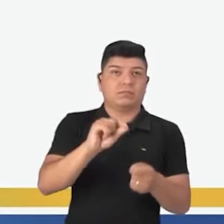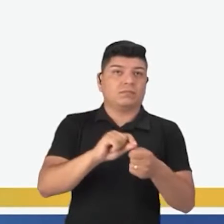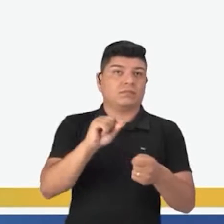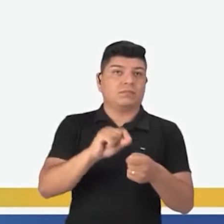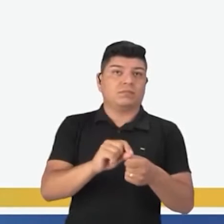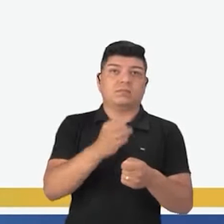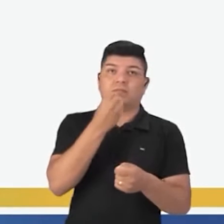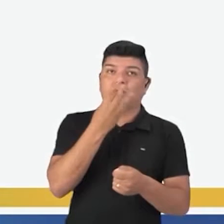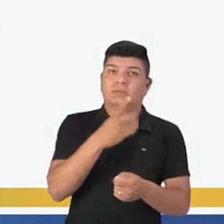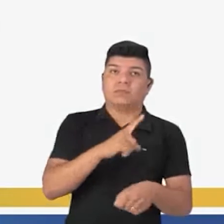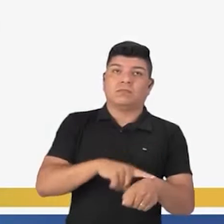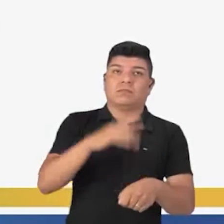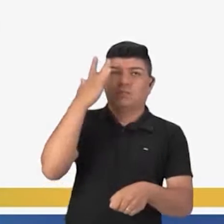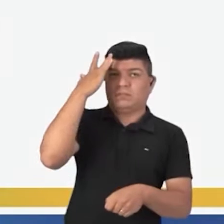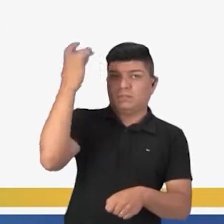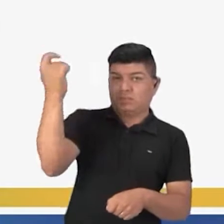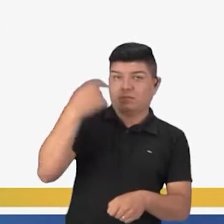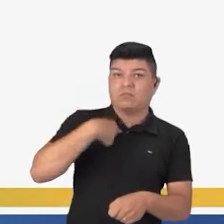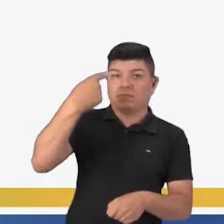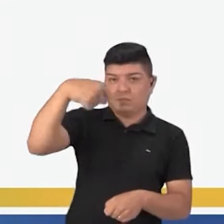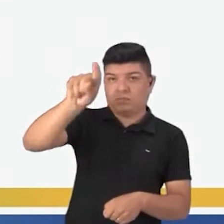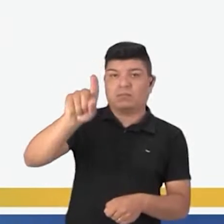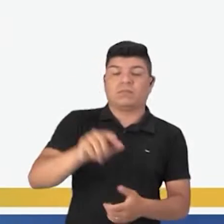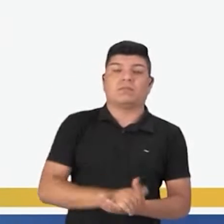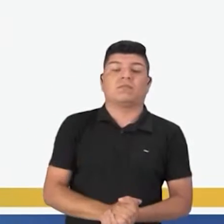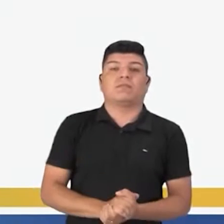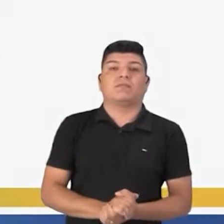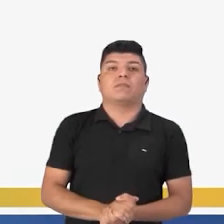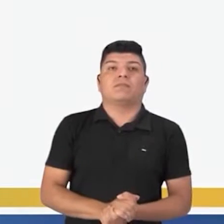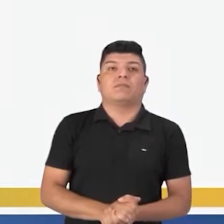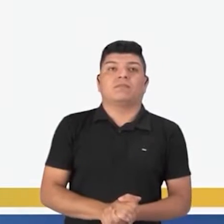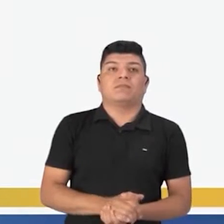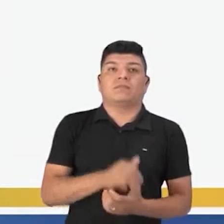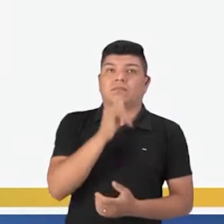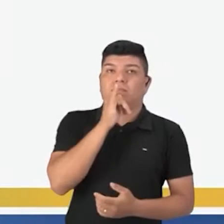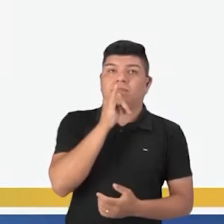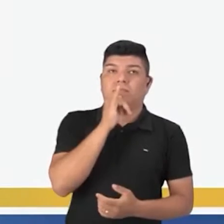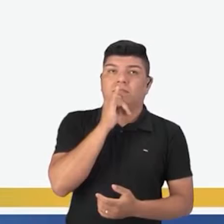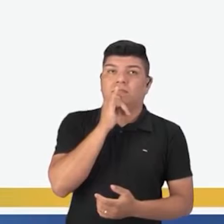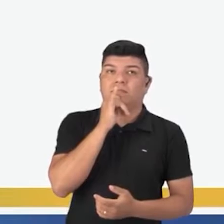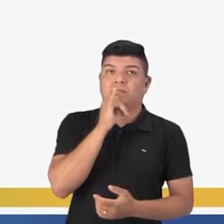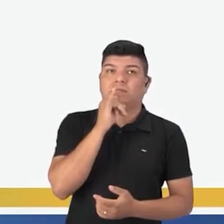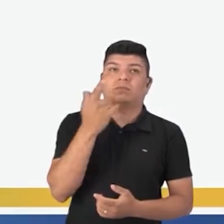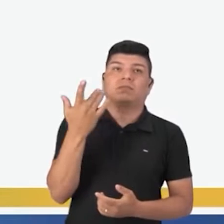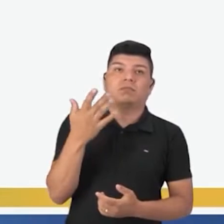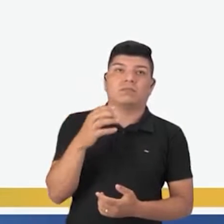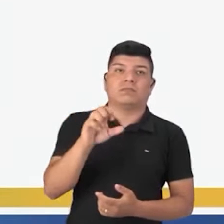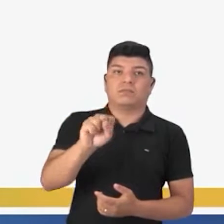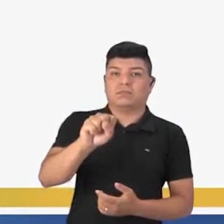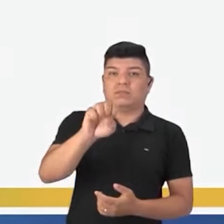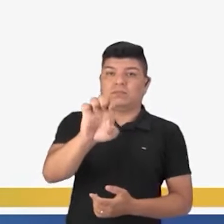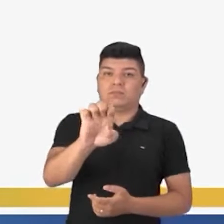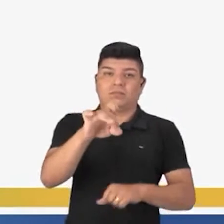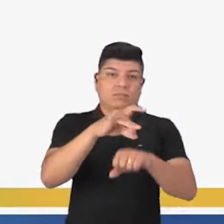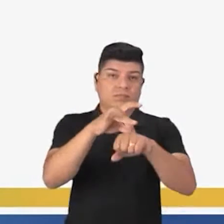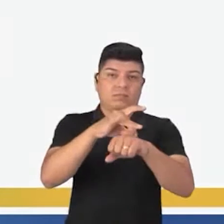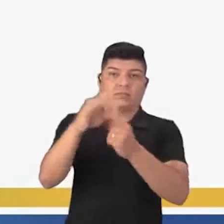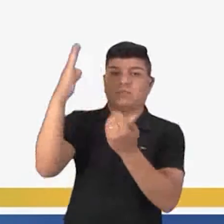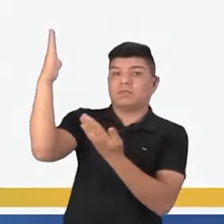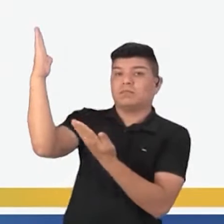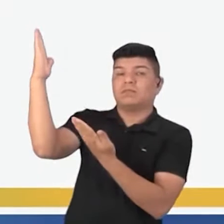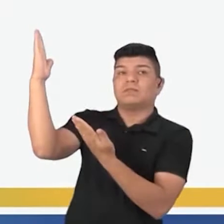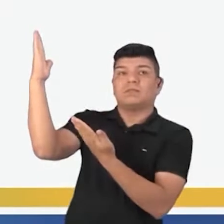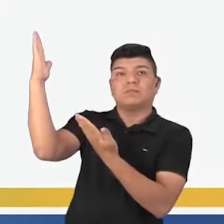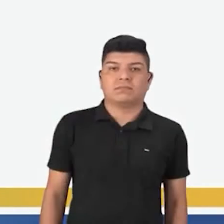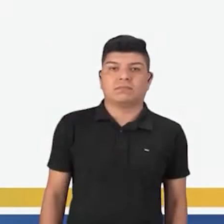Se fizer bom tempo amanhã, eu vou. Olha o nosso operador de condição. Se, ali em negrito.